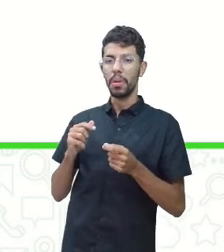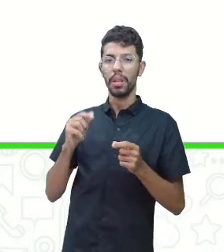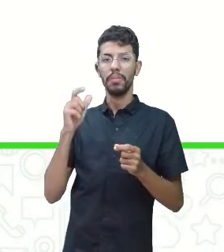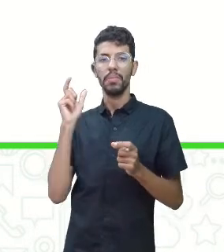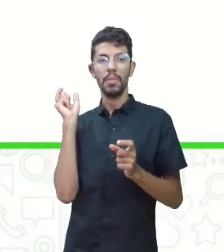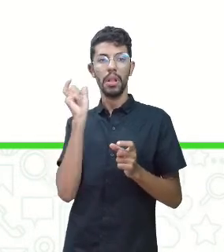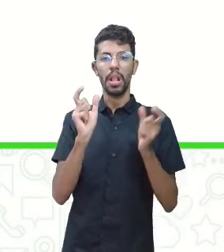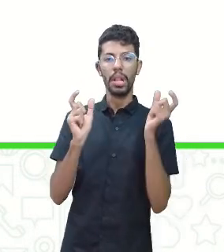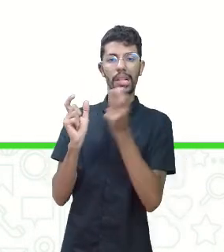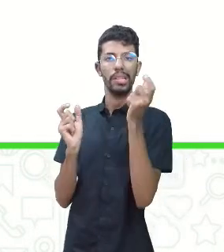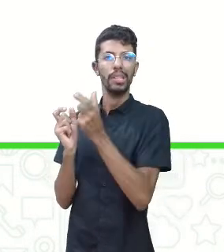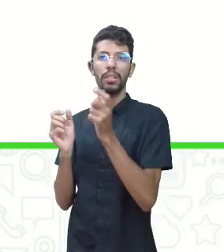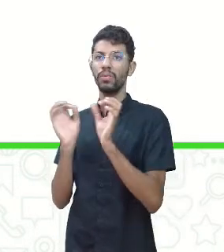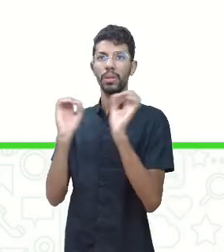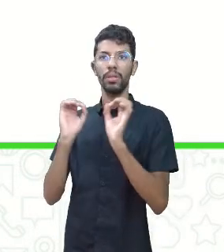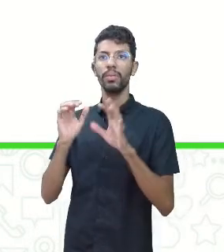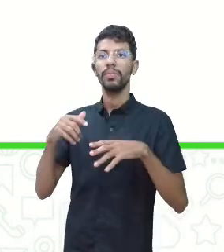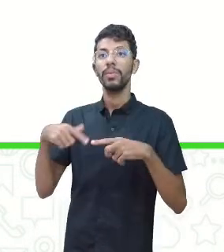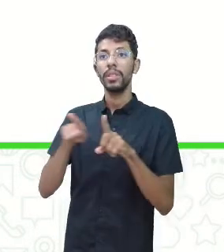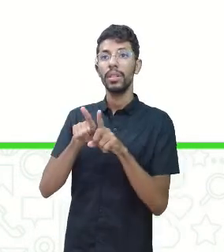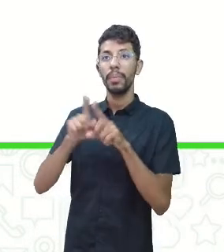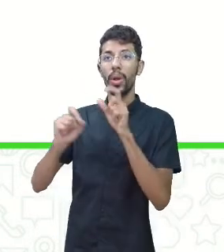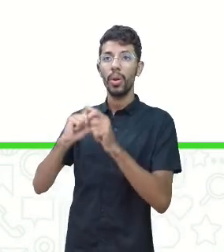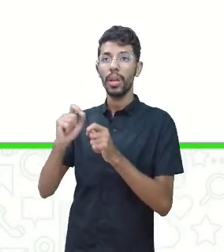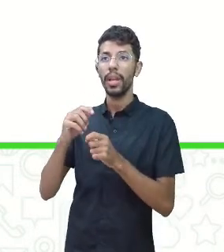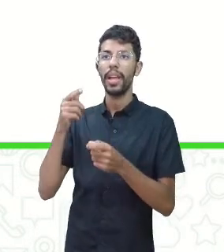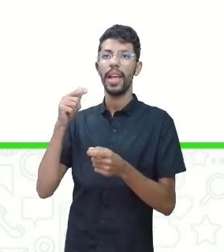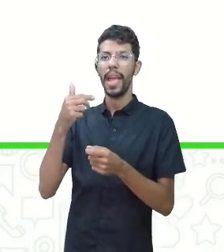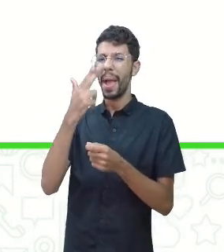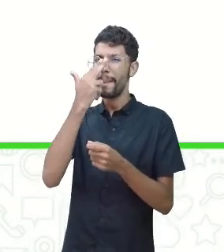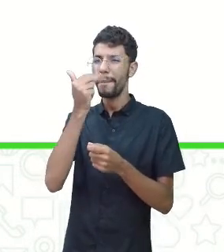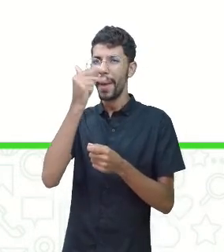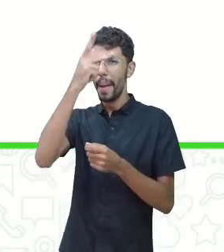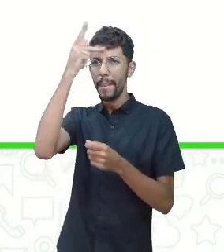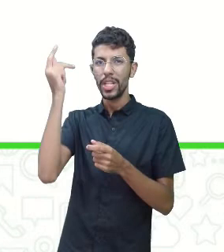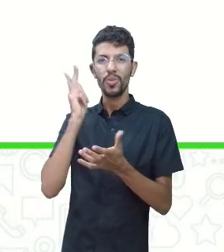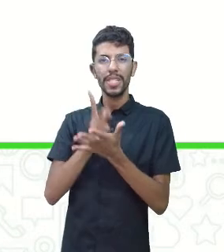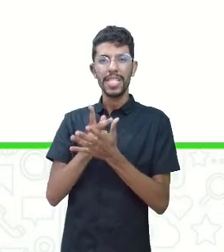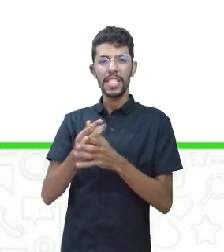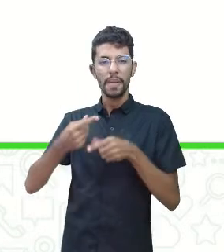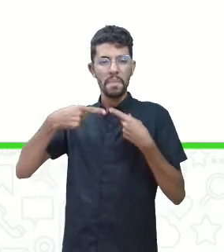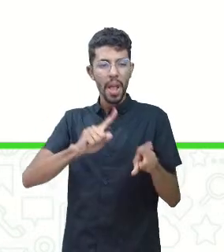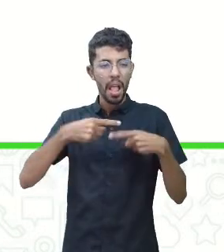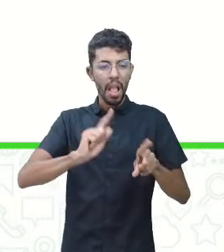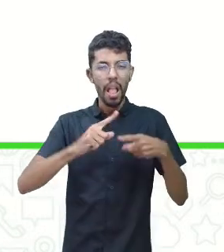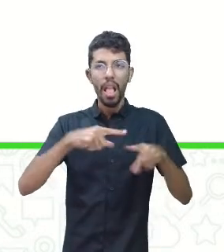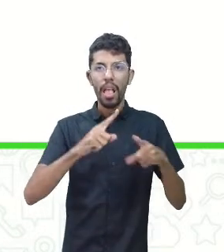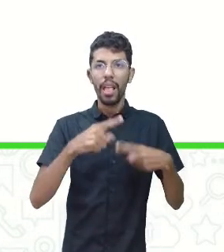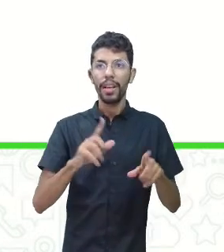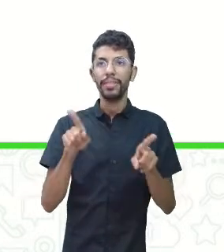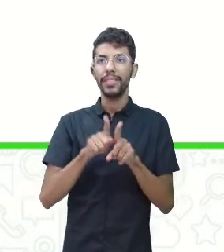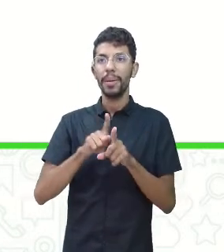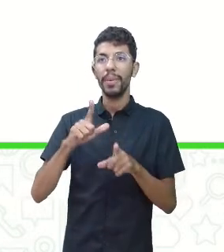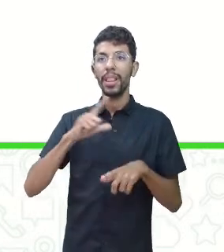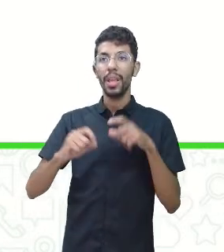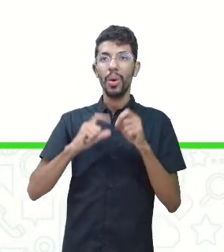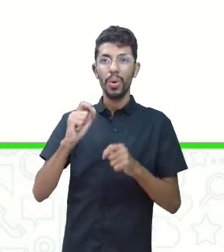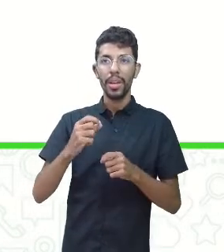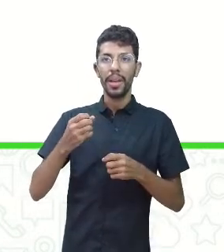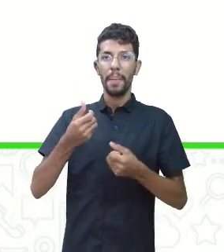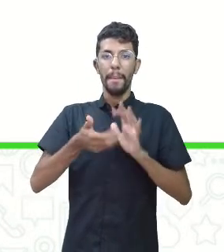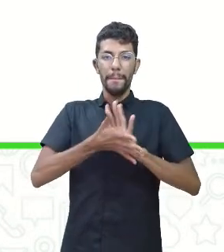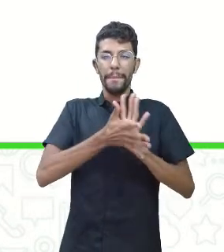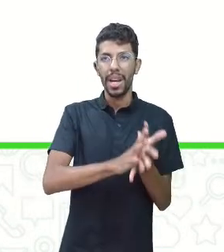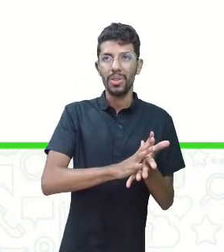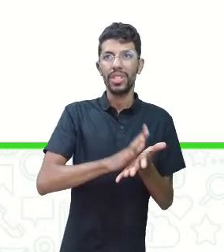Os alvos são com frequência as mesmas pessoas. Manifestam preconceito diante de escolhas e comportamentos.